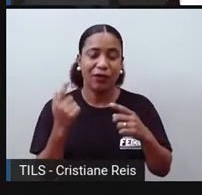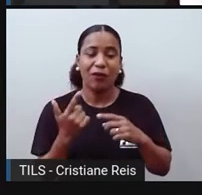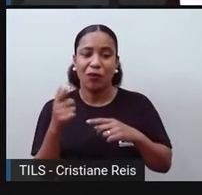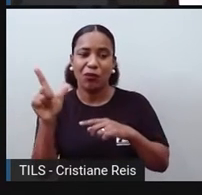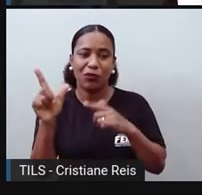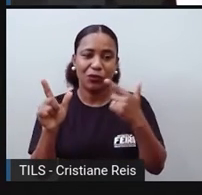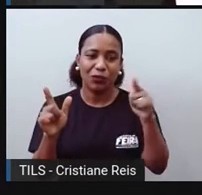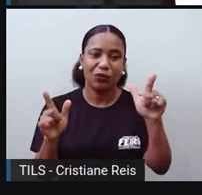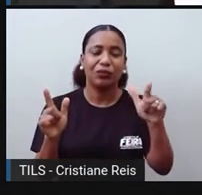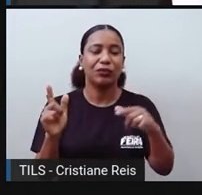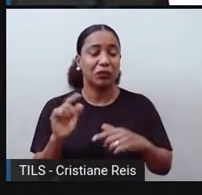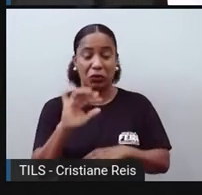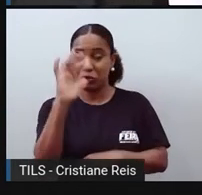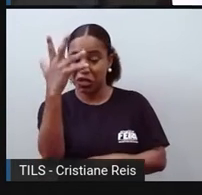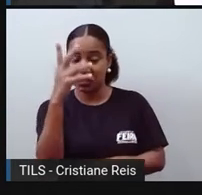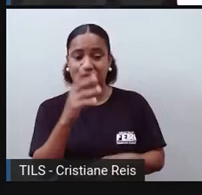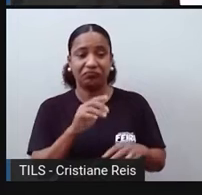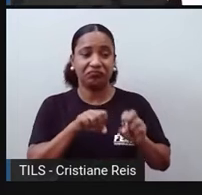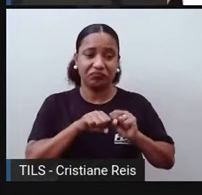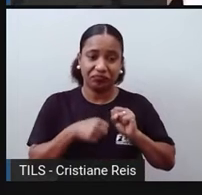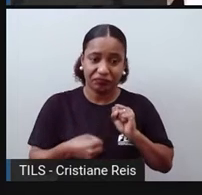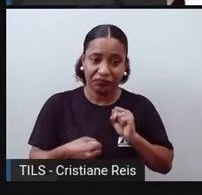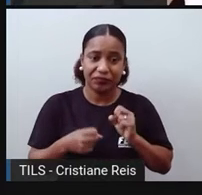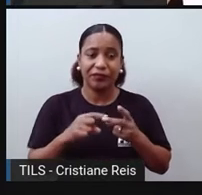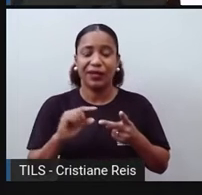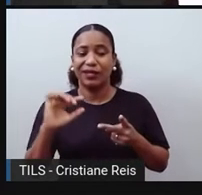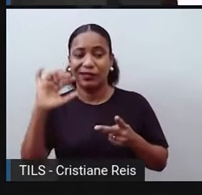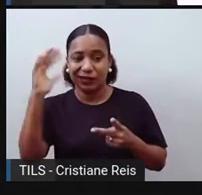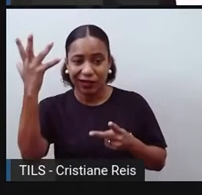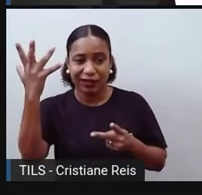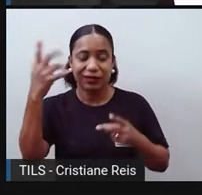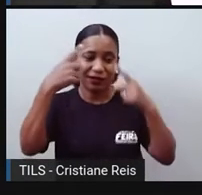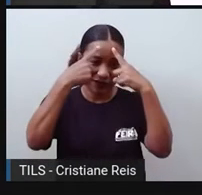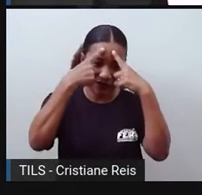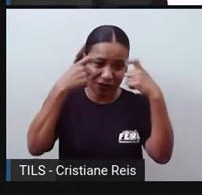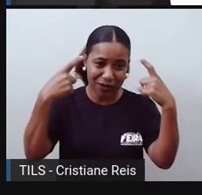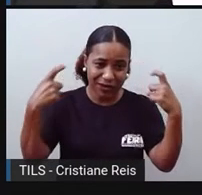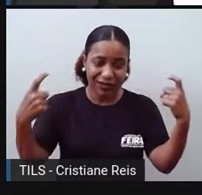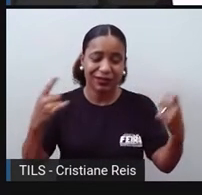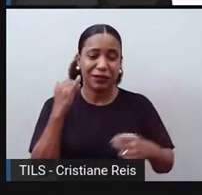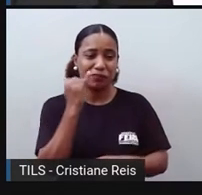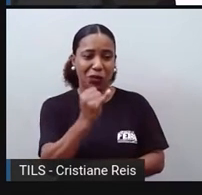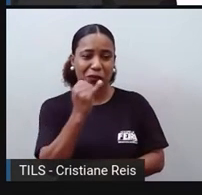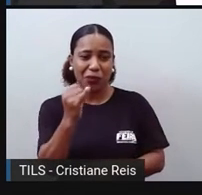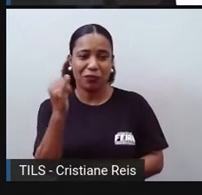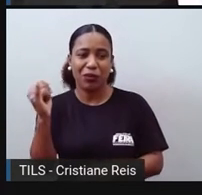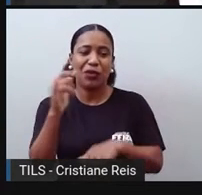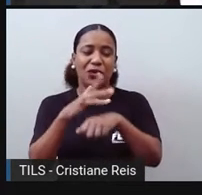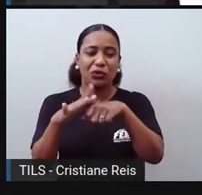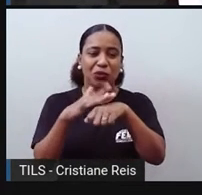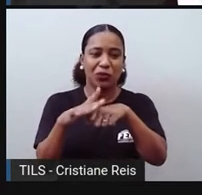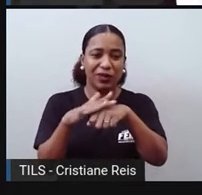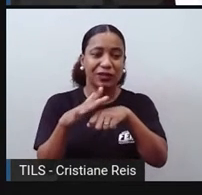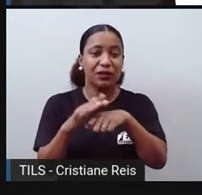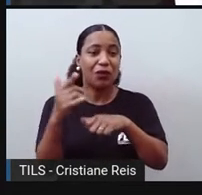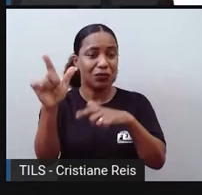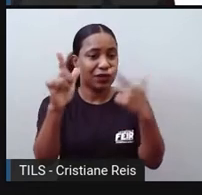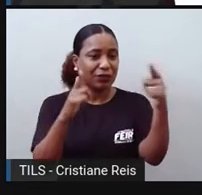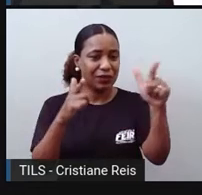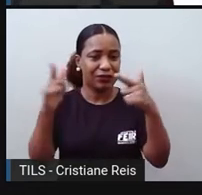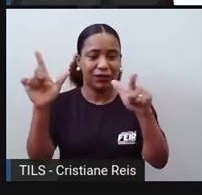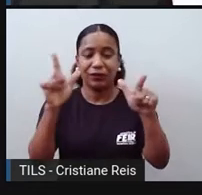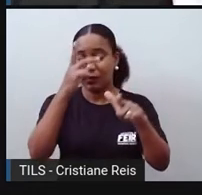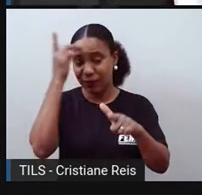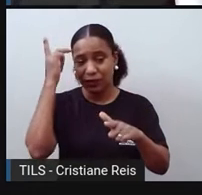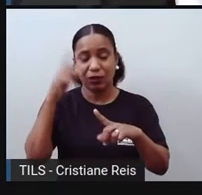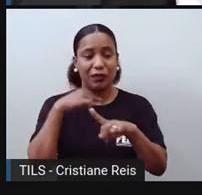as causas naturais, os acidentes, a violência, as doenças, de modo geral, que também contribuem para aumentar